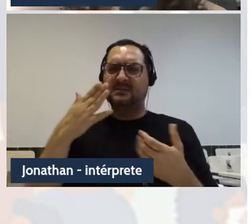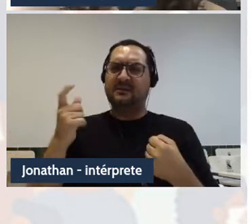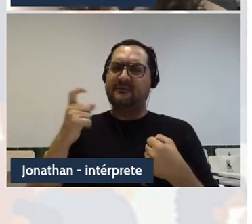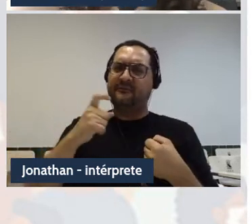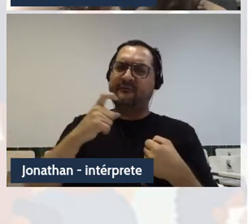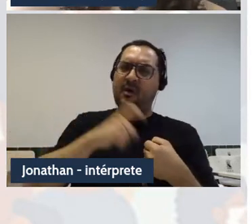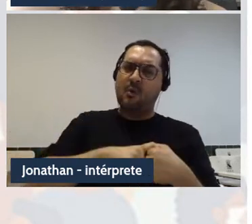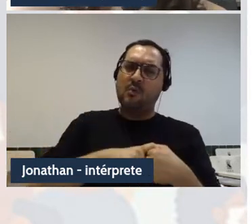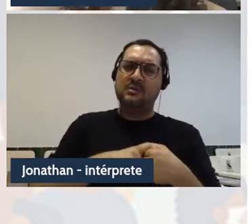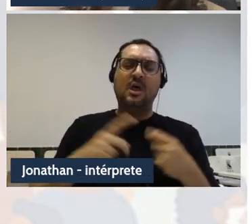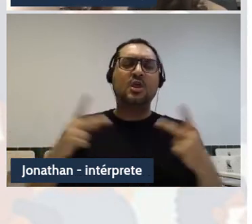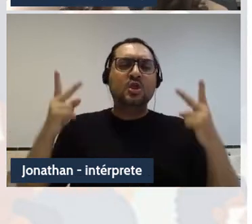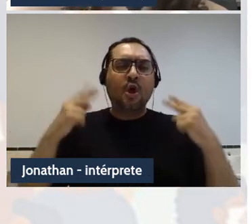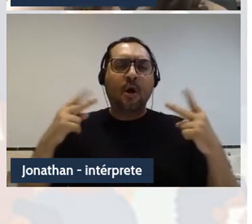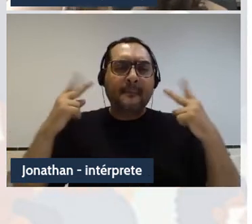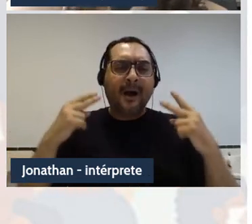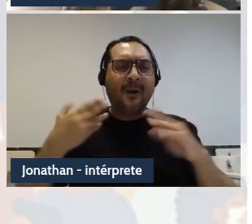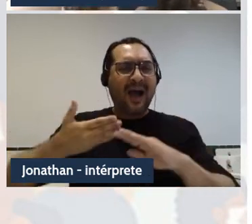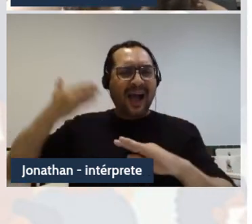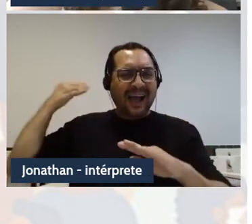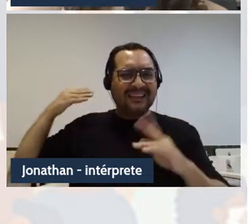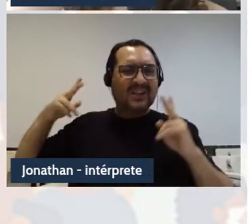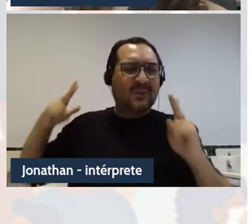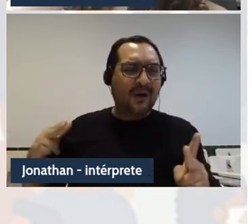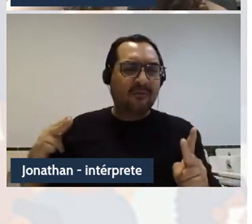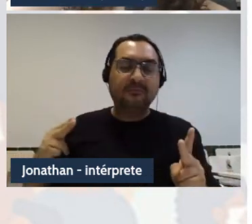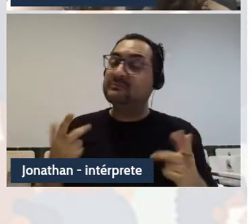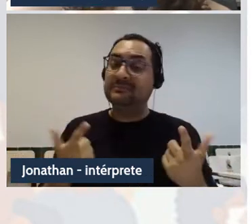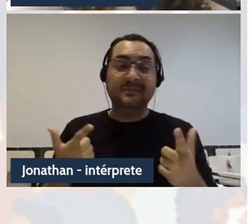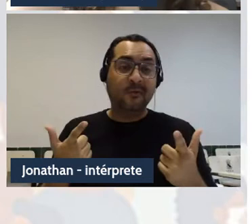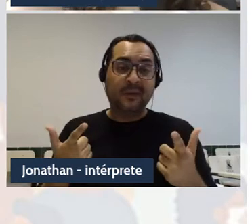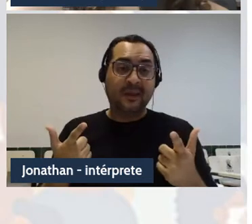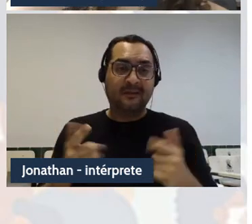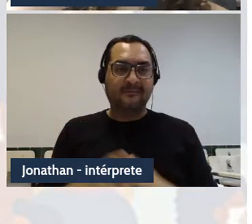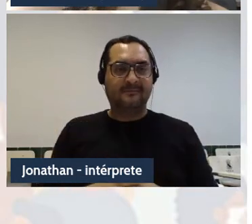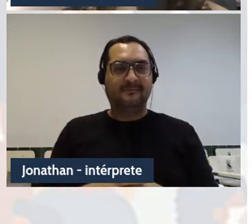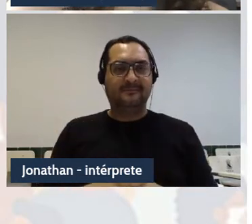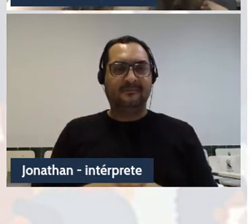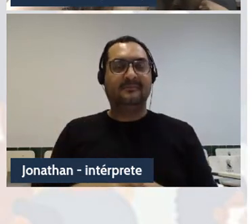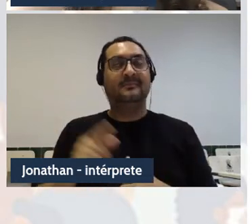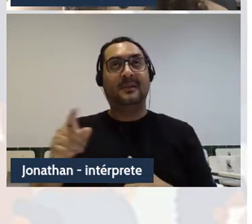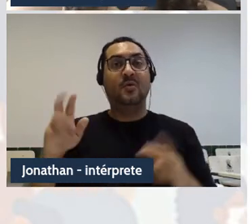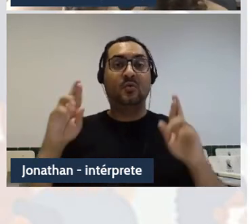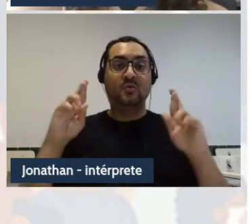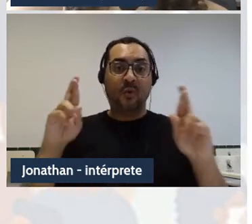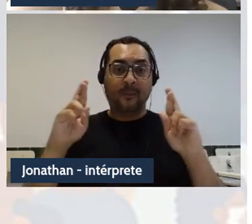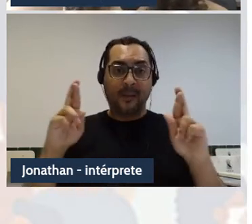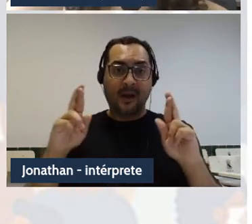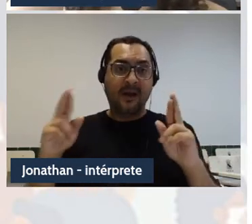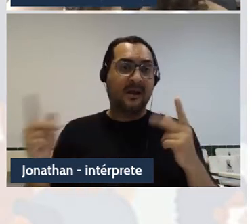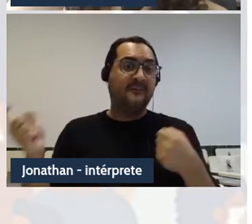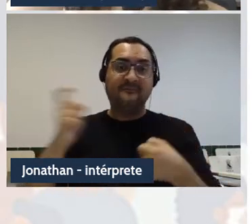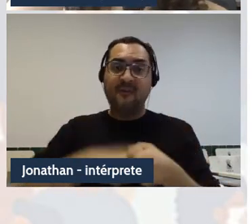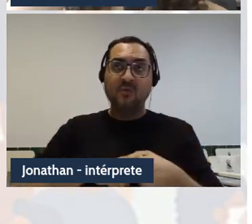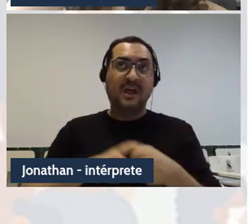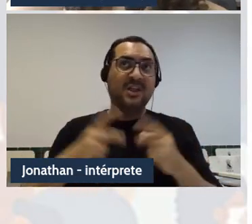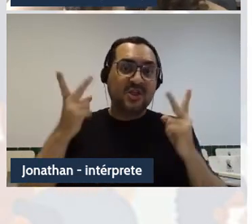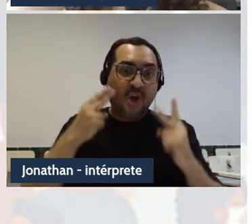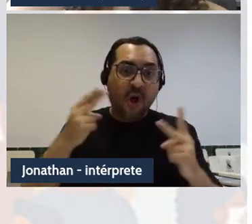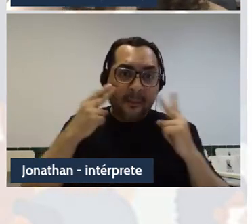esta que não existe mais, e como nos diz Krenak, tomara que não voltemos à normalidade,